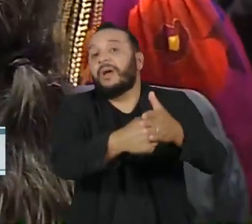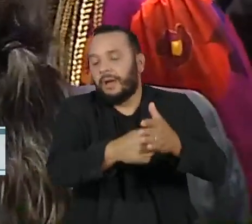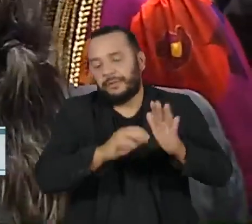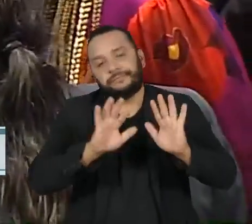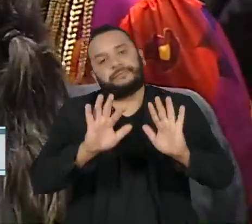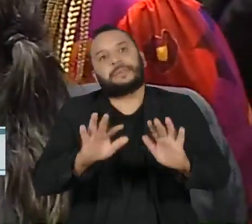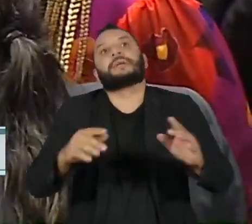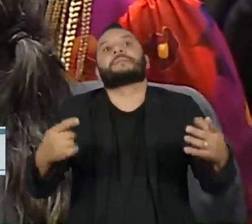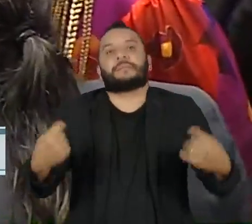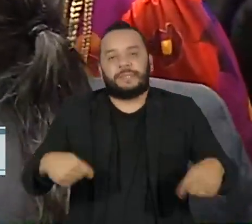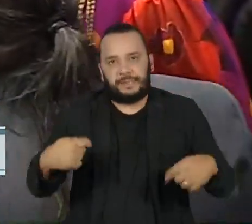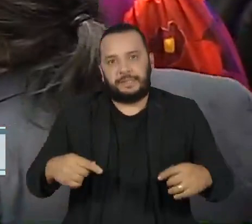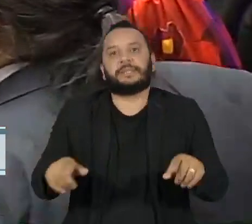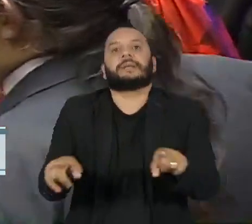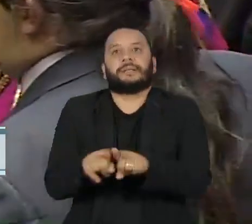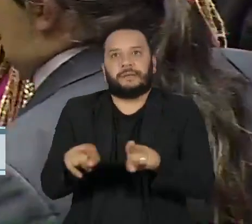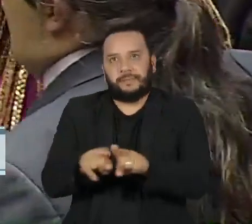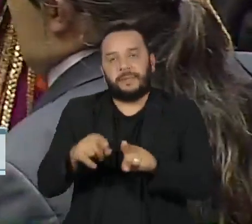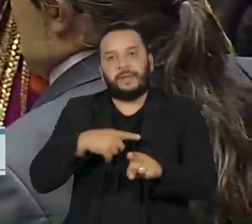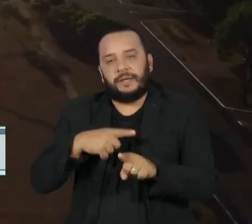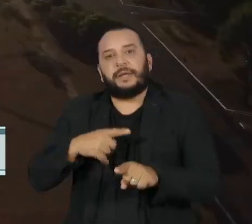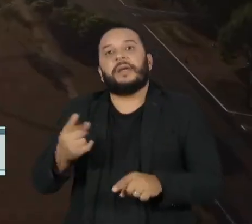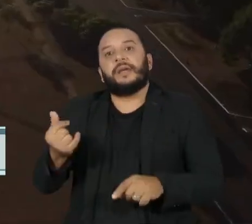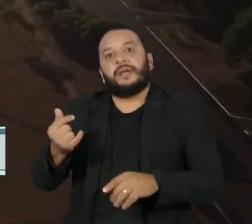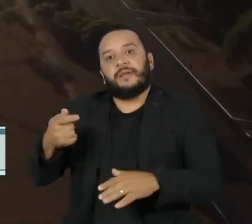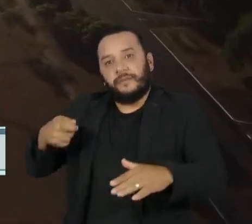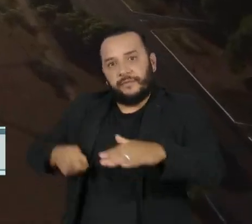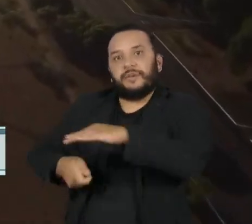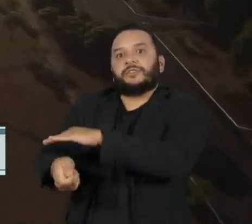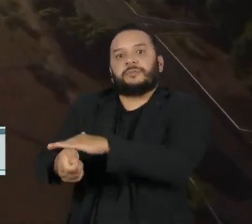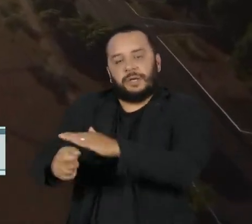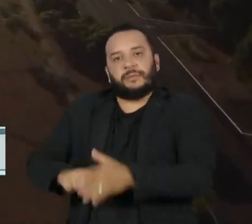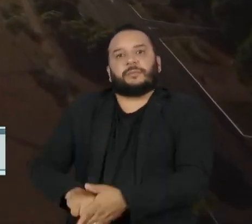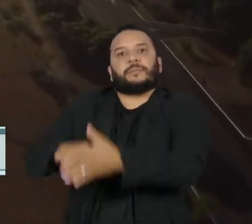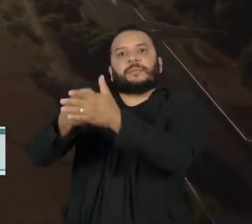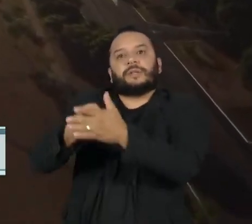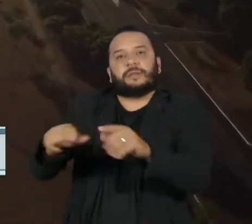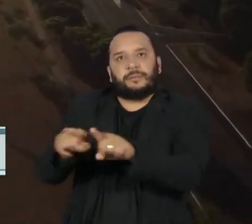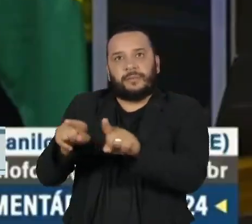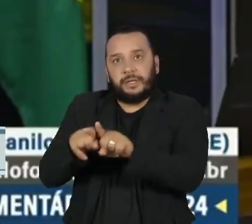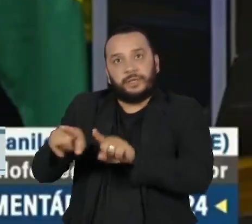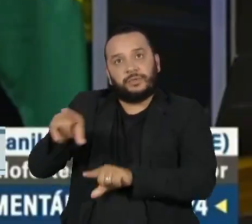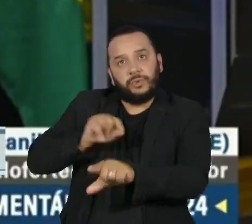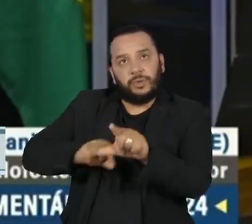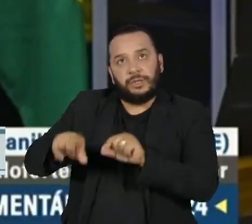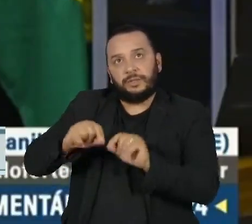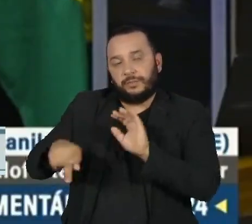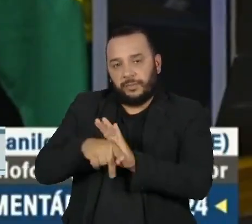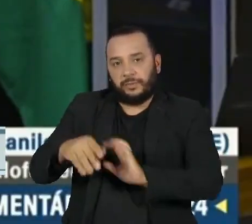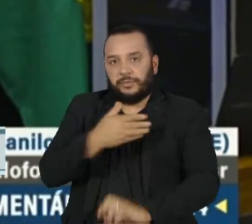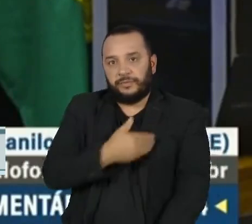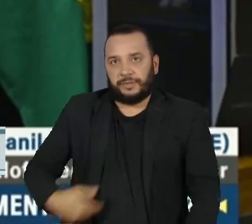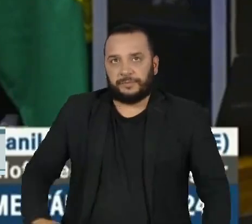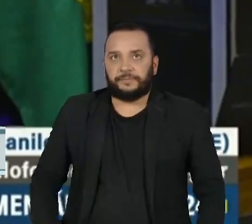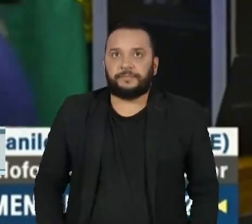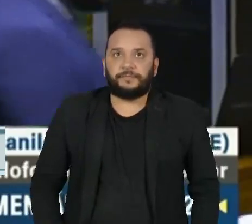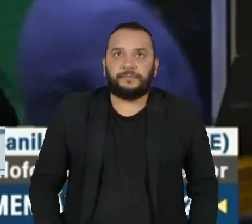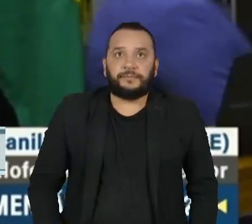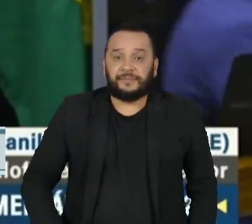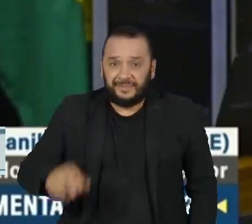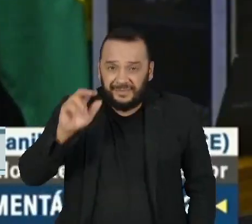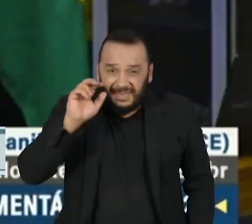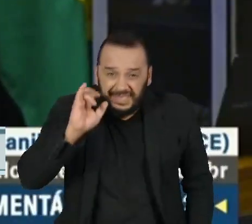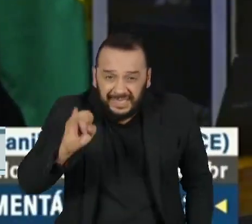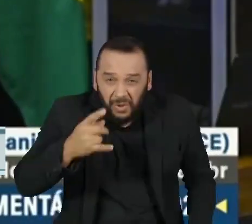represar o mesmo montante dos investimentos escolhidos pelo próprio governo. Se tiver contingenciamento do